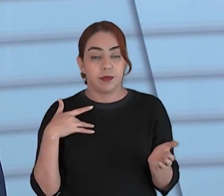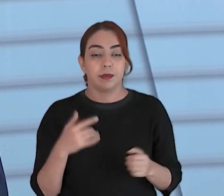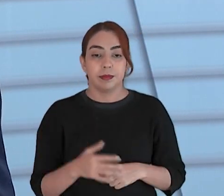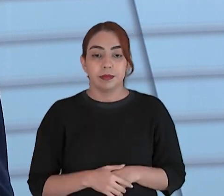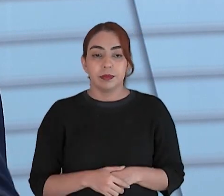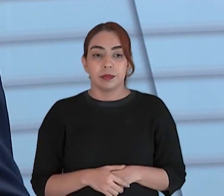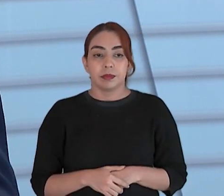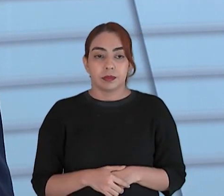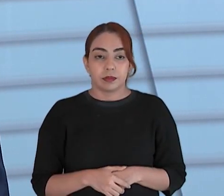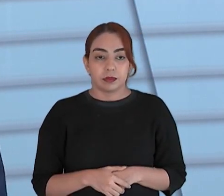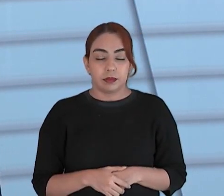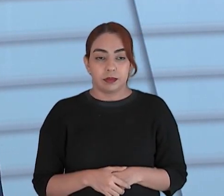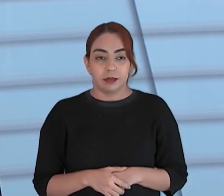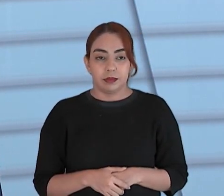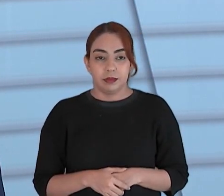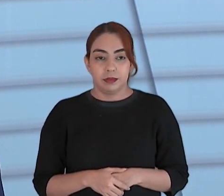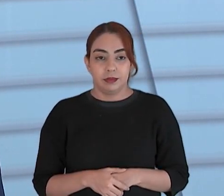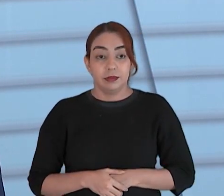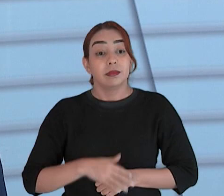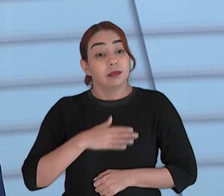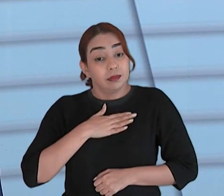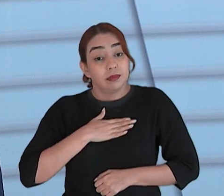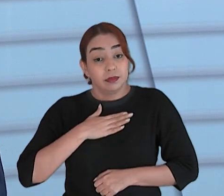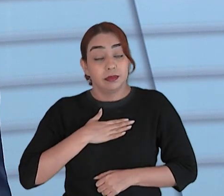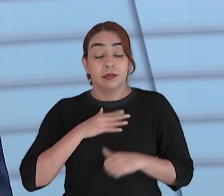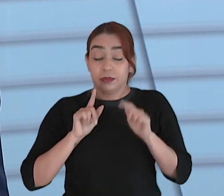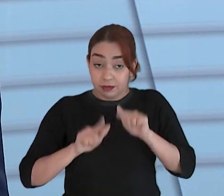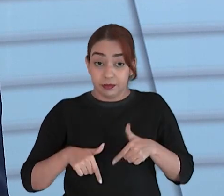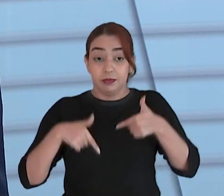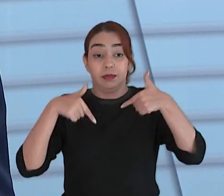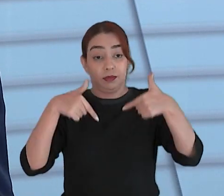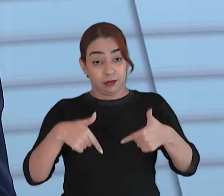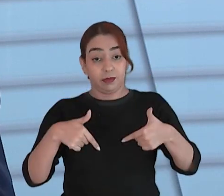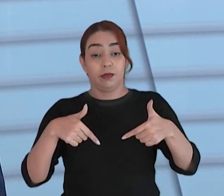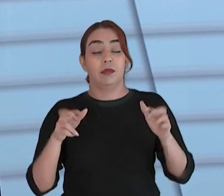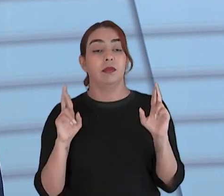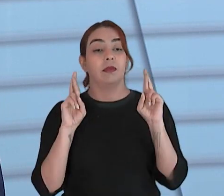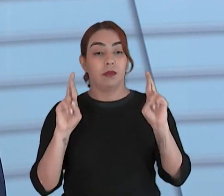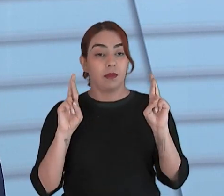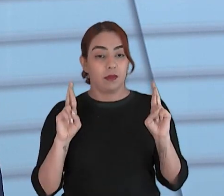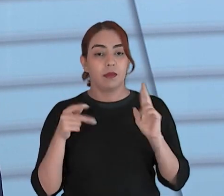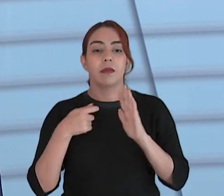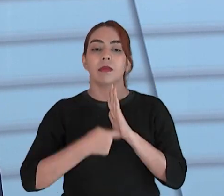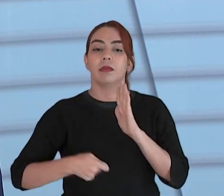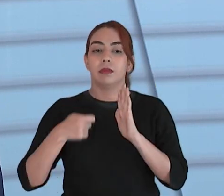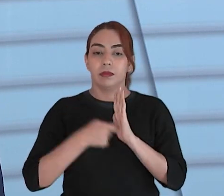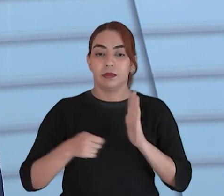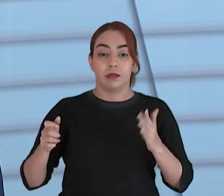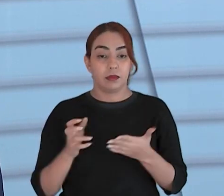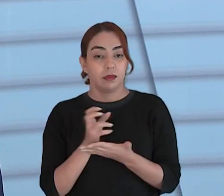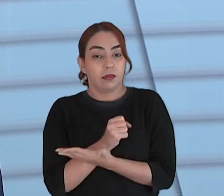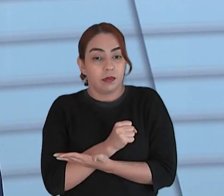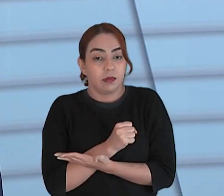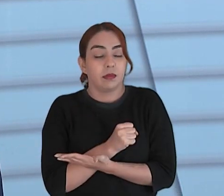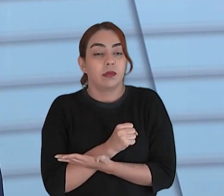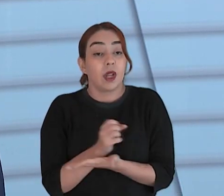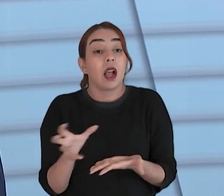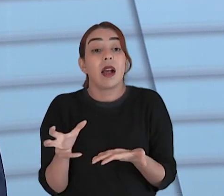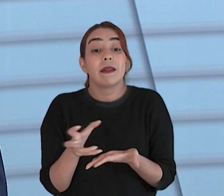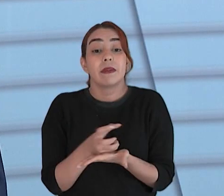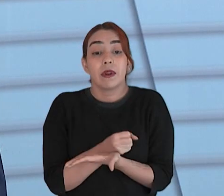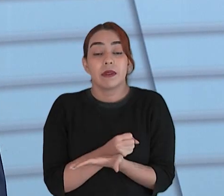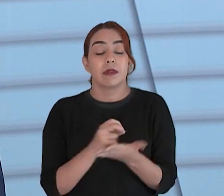nossa capital então é um compromisso que nós estamos fazendo aqui e eu espero que cada cada ação nossa seja uma ação